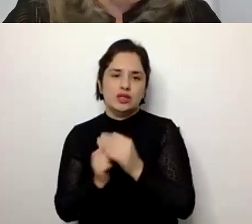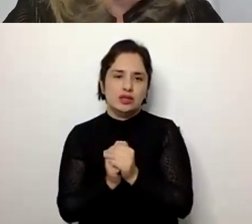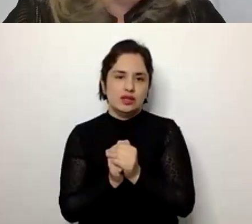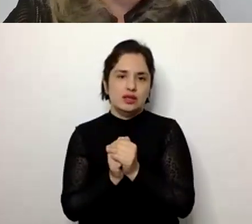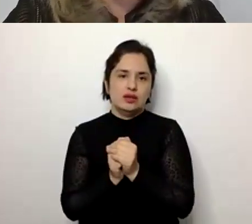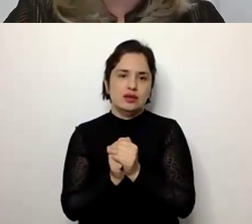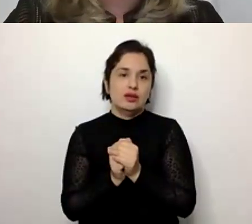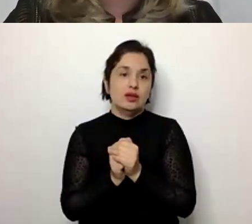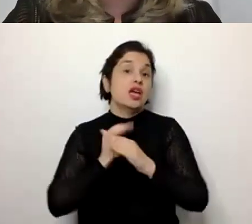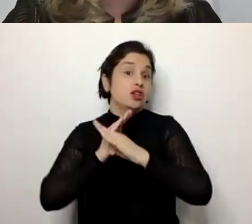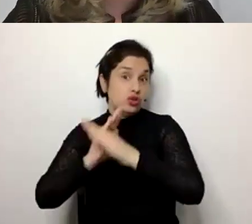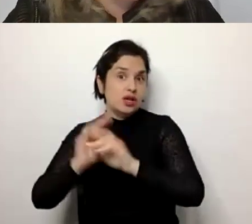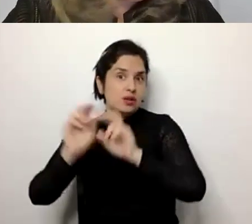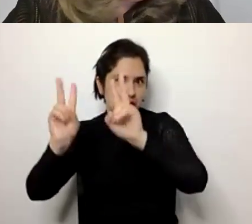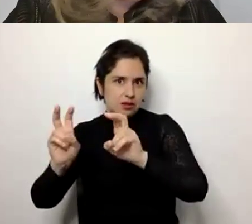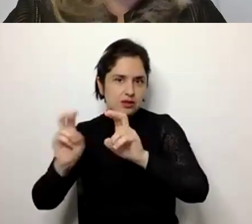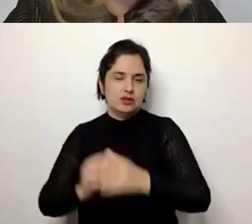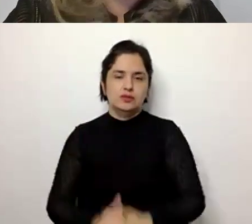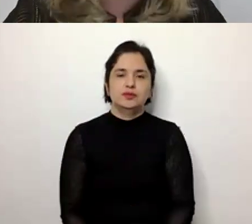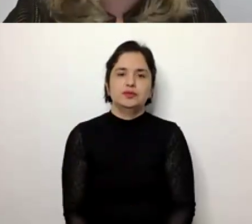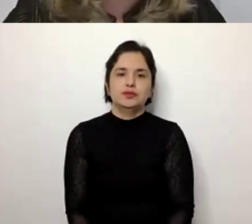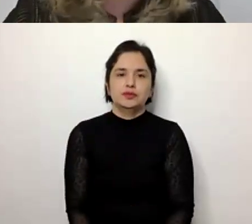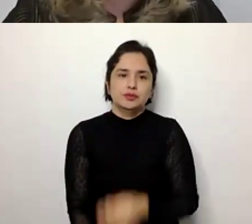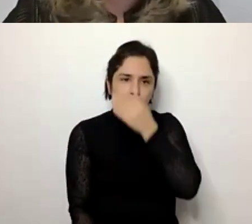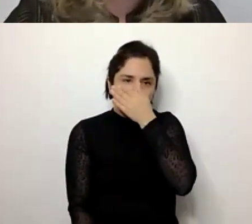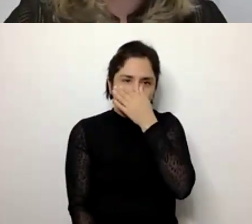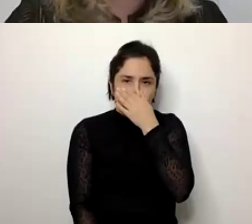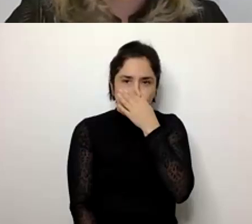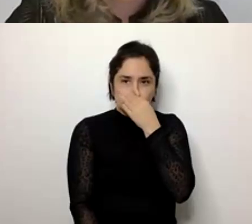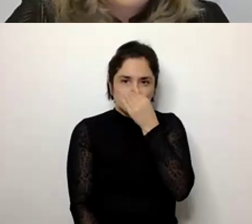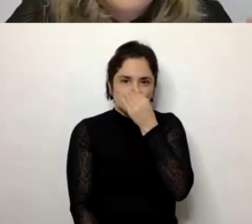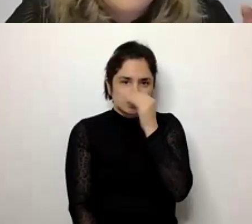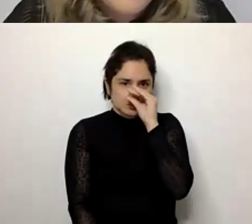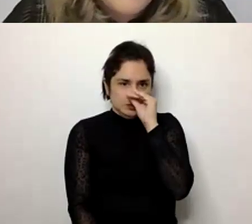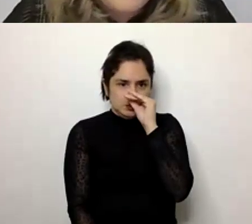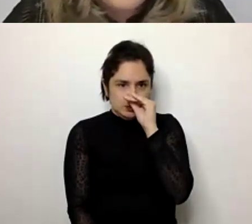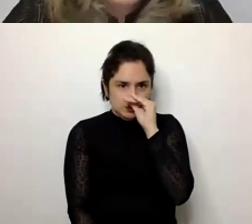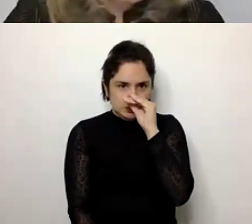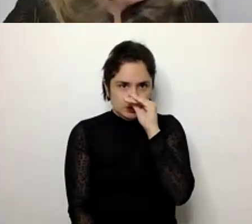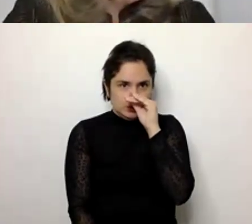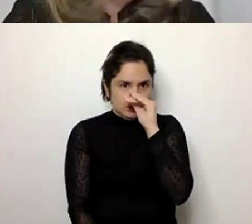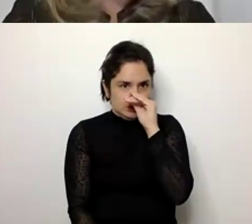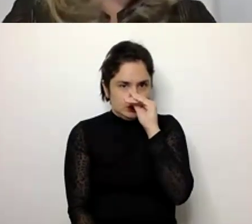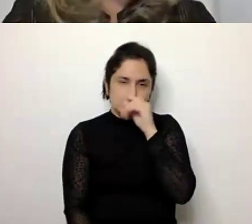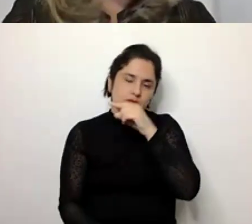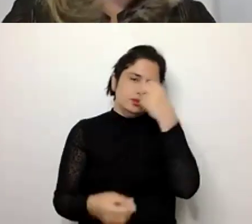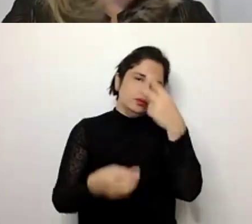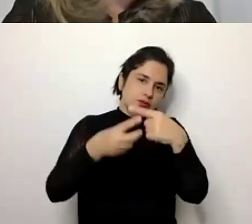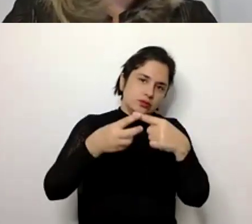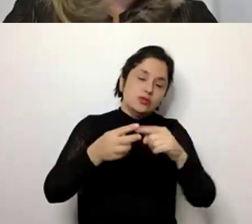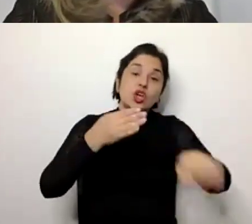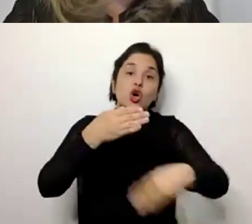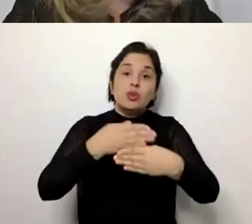prevenção. Bom, aí brevemente, você diz, basicamente, dois, três coisas, que